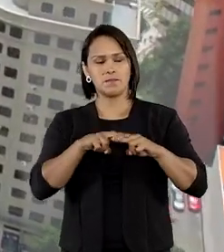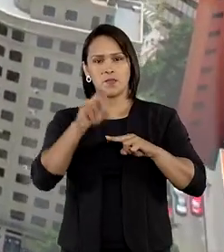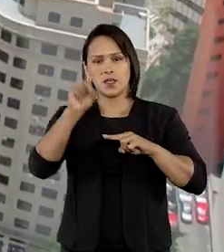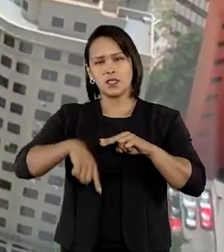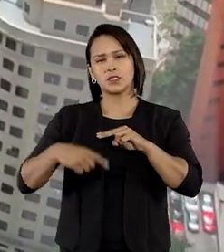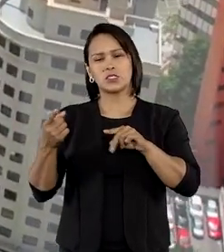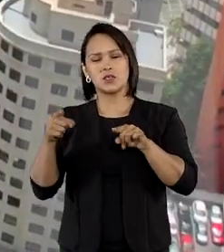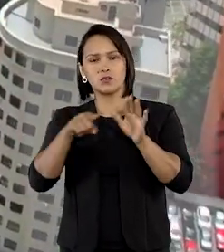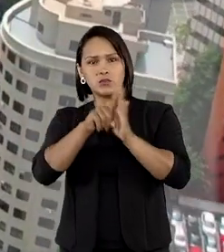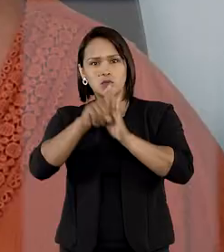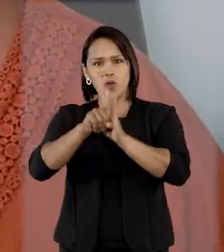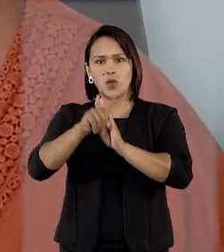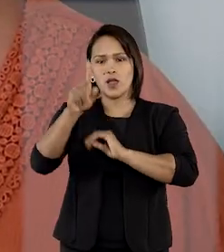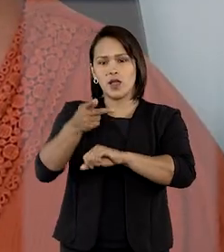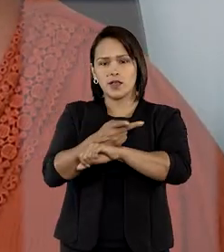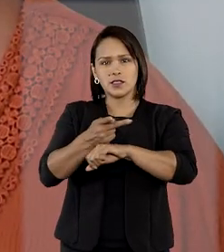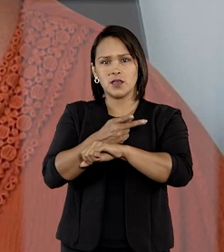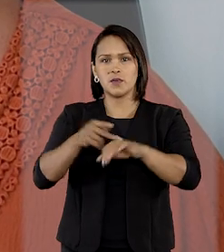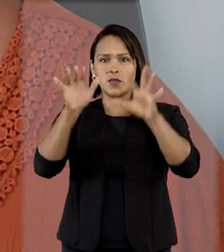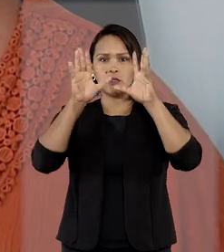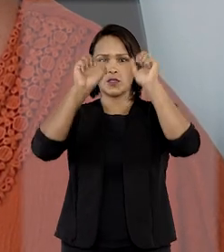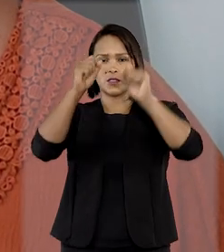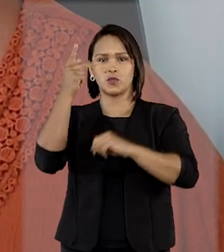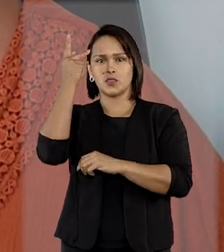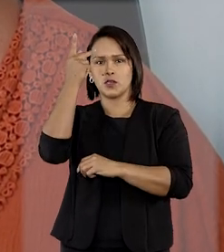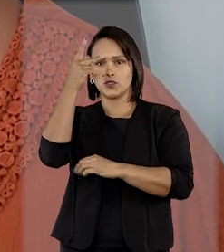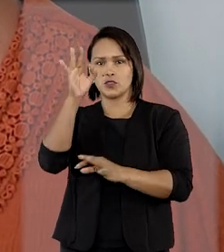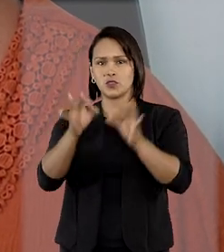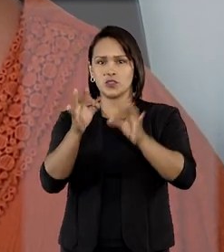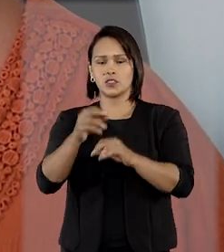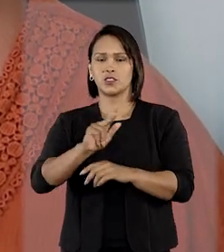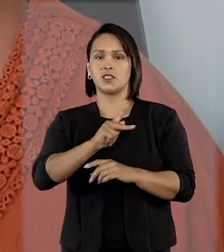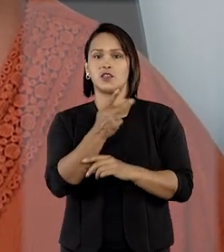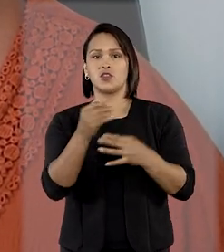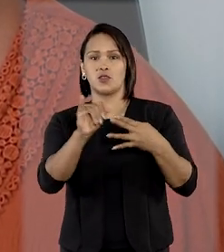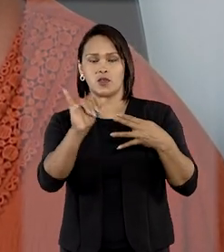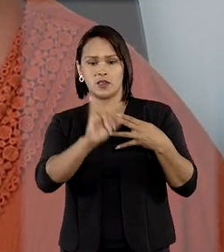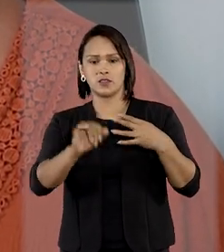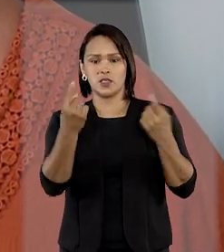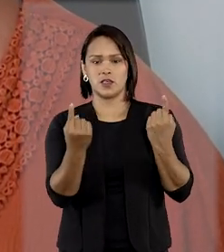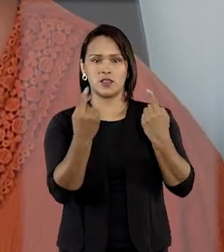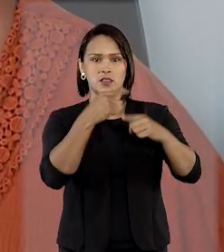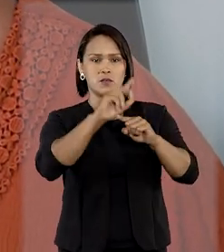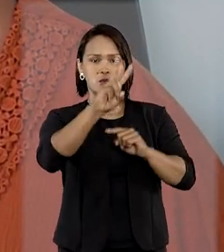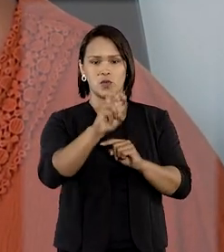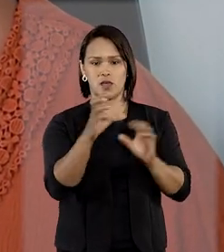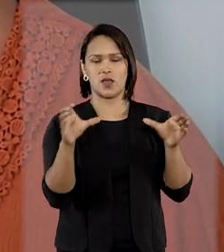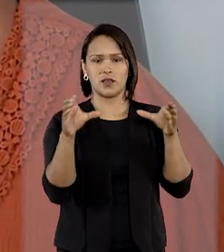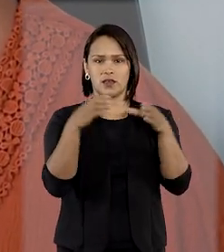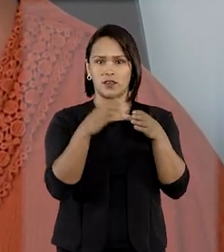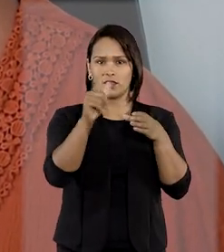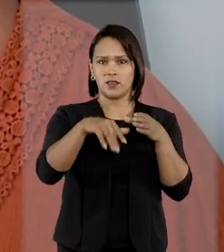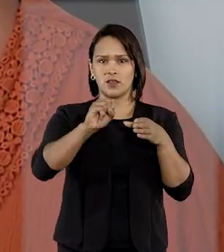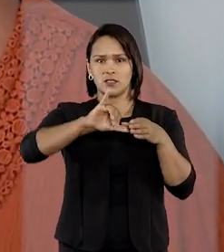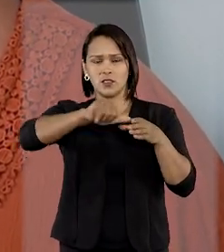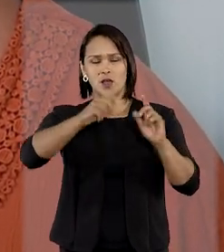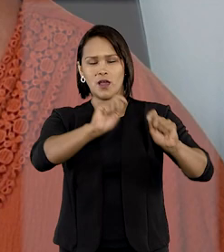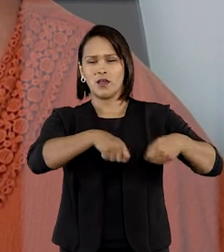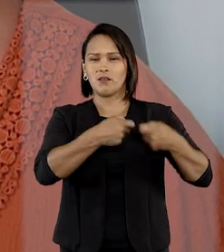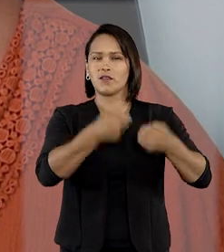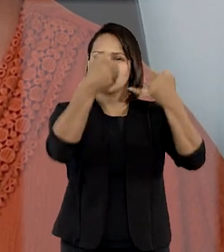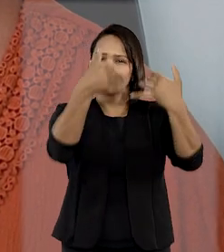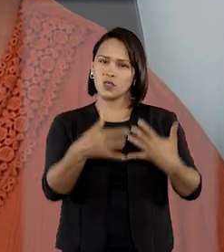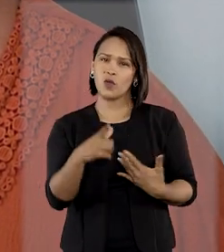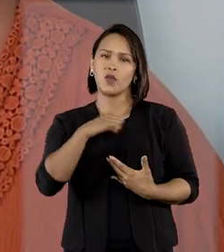Justiça de São Paulo. No agravo regimental interposto à quinta turma, a defesa alegou que, embora a pena imposta ao ex-médico